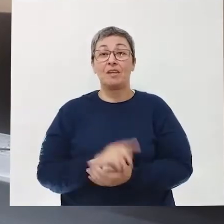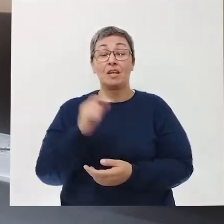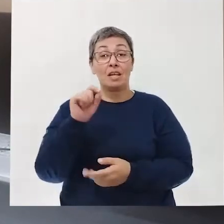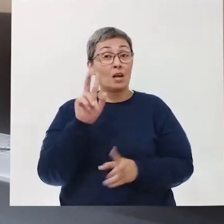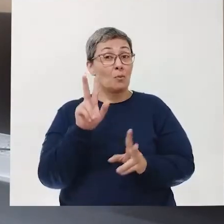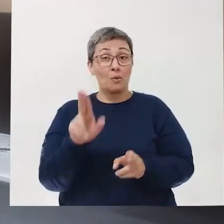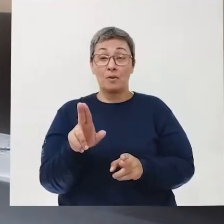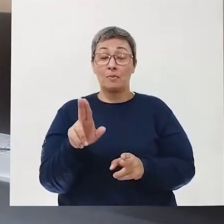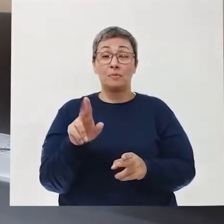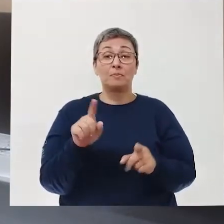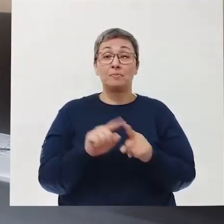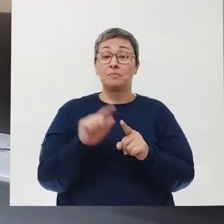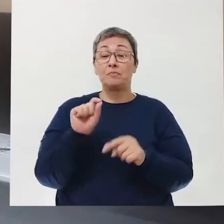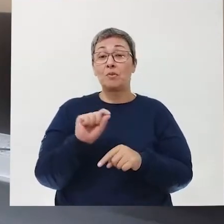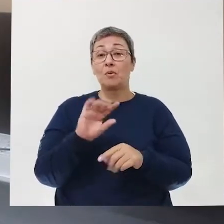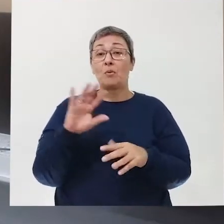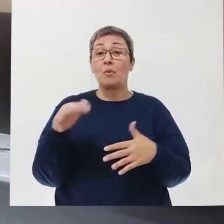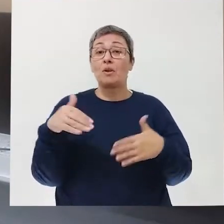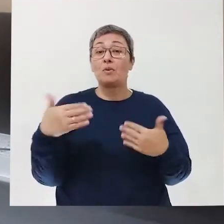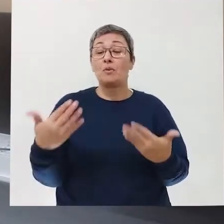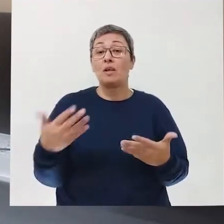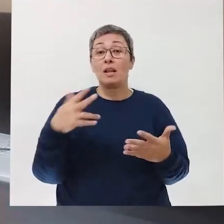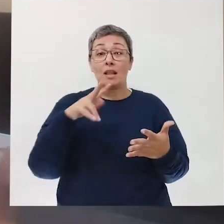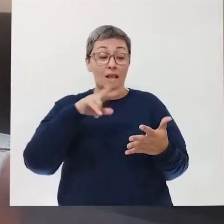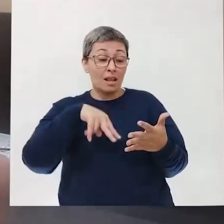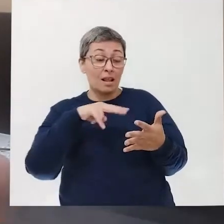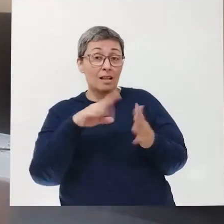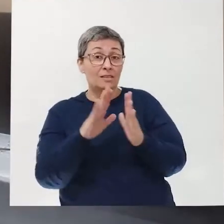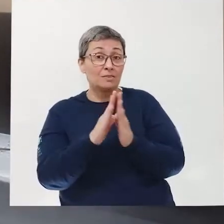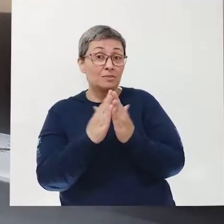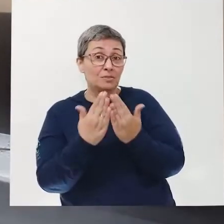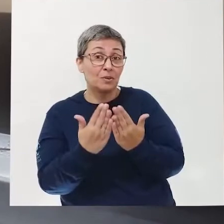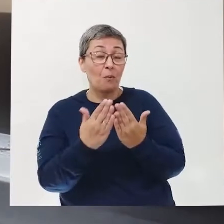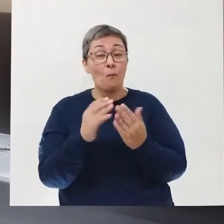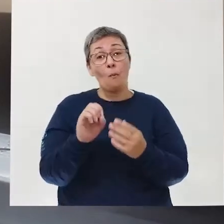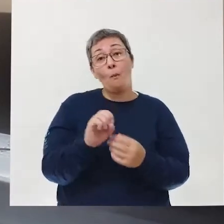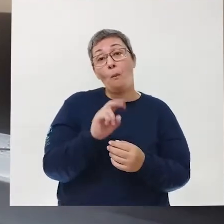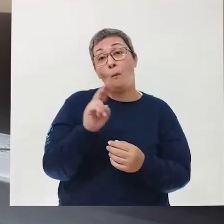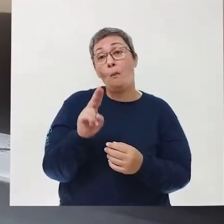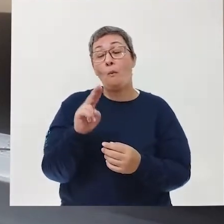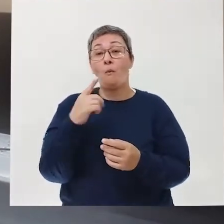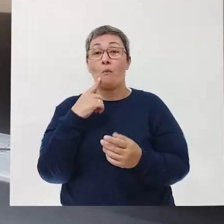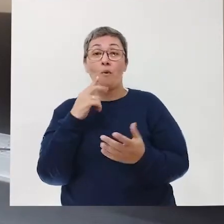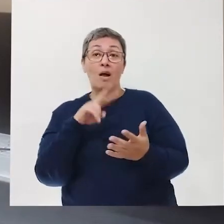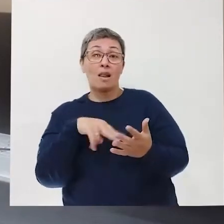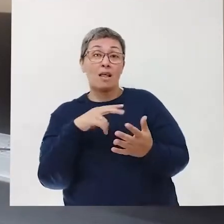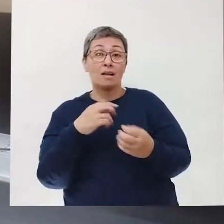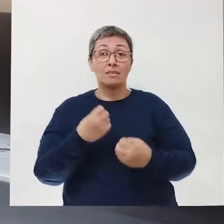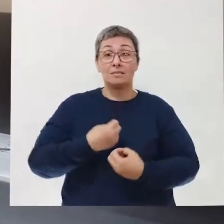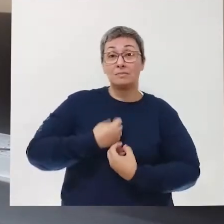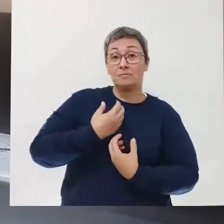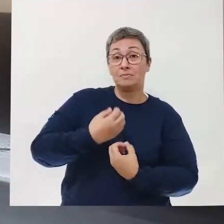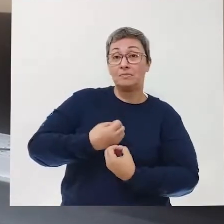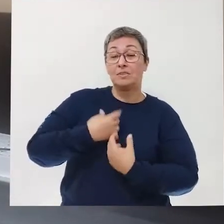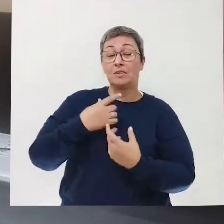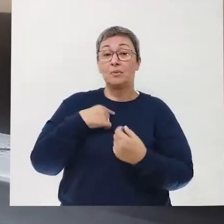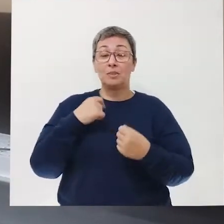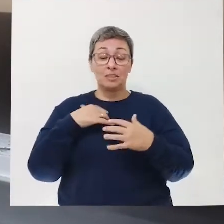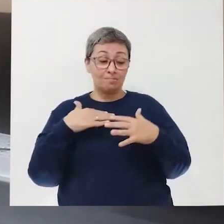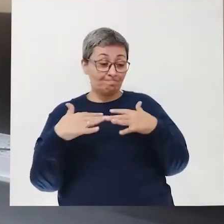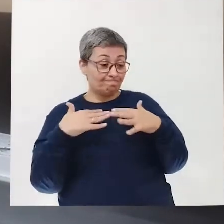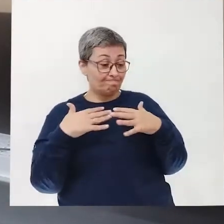O mesmo, por exemplo, ocorre quando a gente lê um livro, né? Ou quando lemos também poemas que